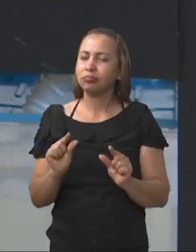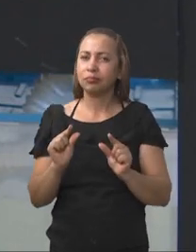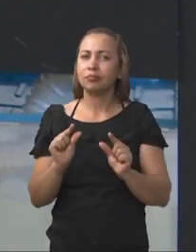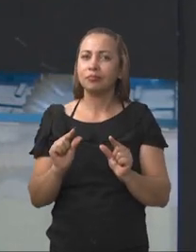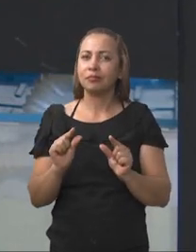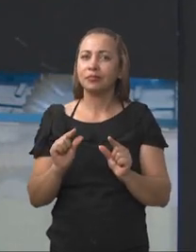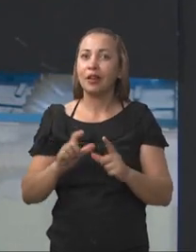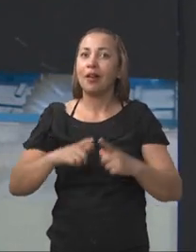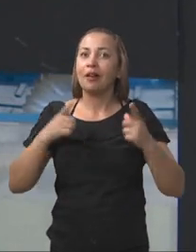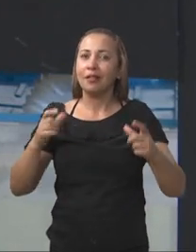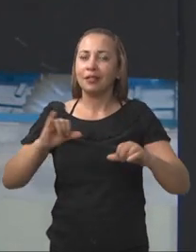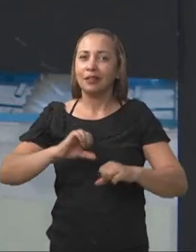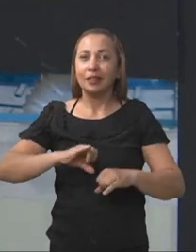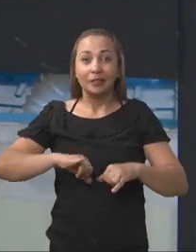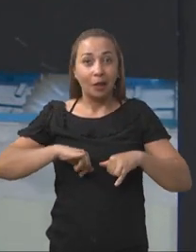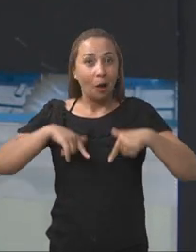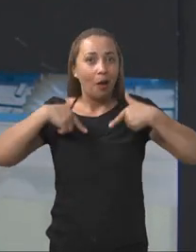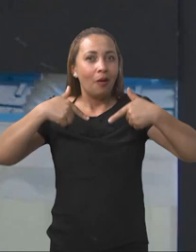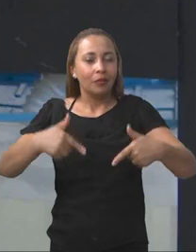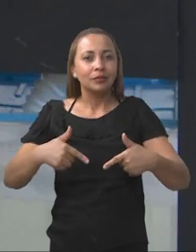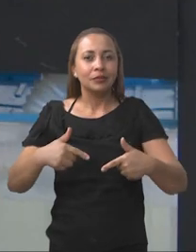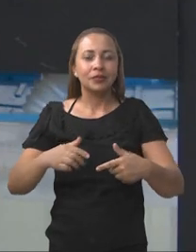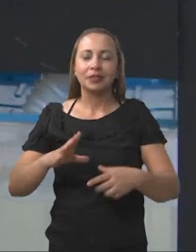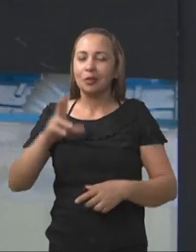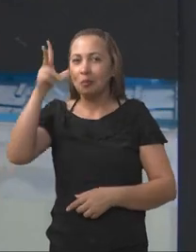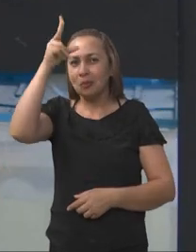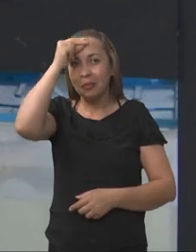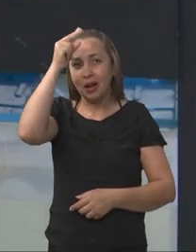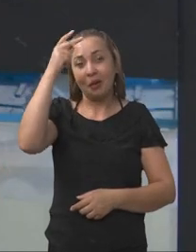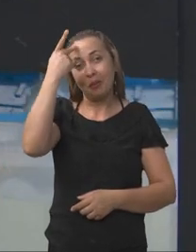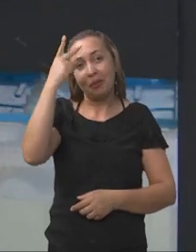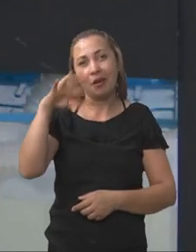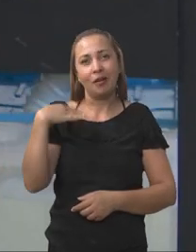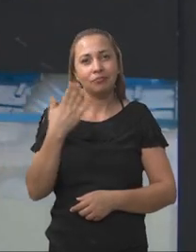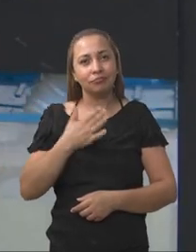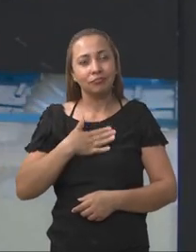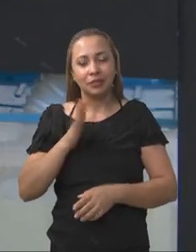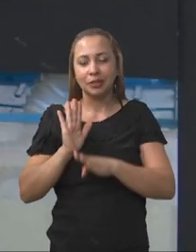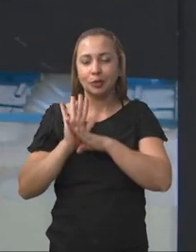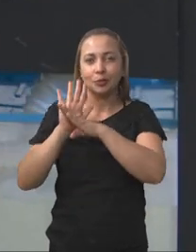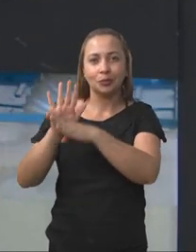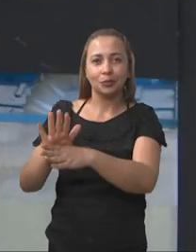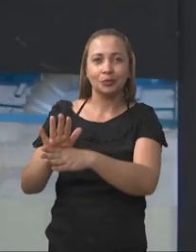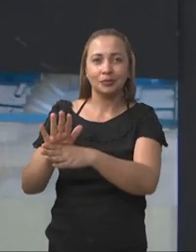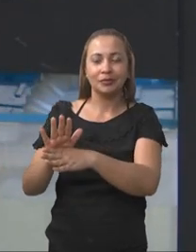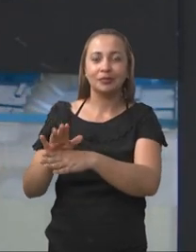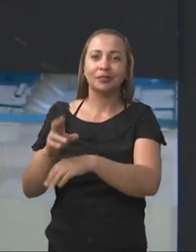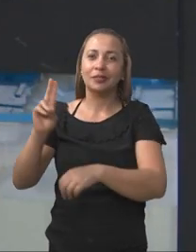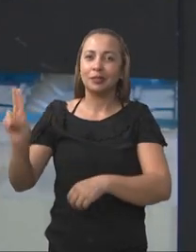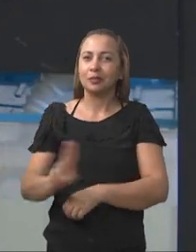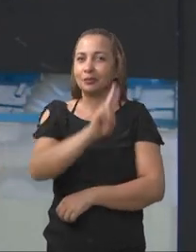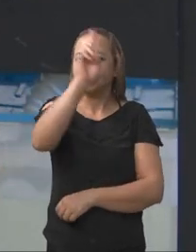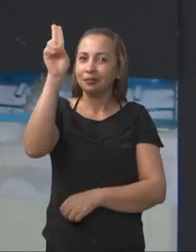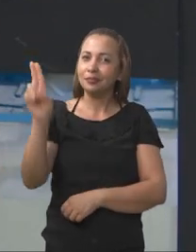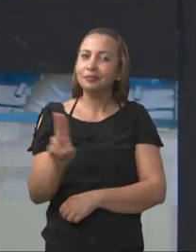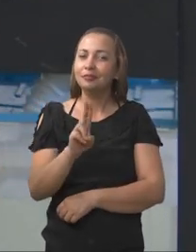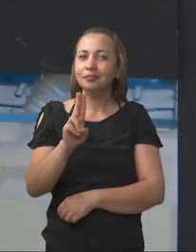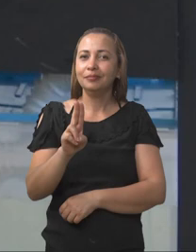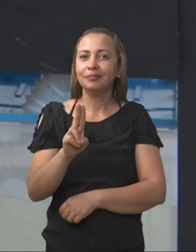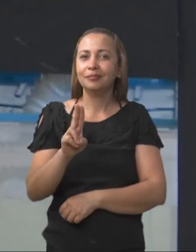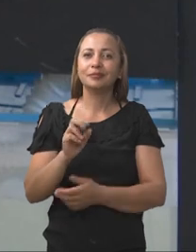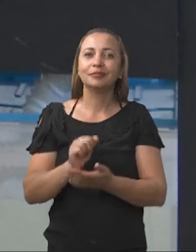foi realmente um grande desafio, uma satisfação para mim, poder auxiliar na universidade, na academia,